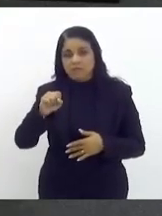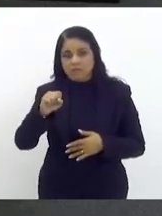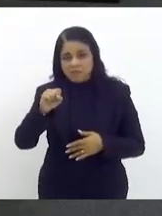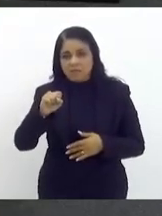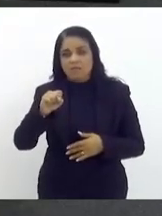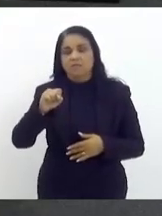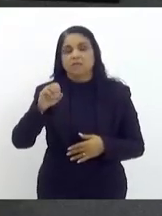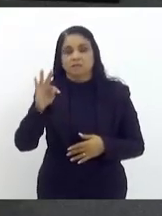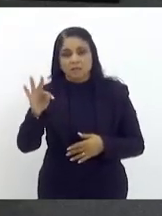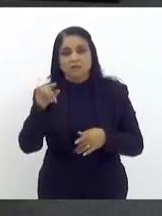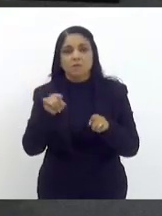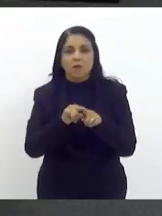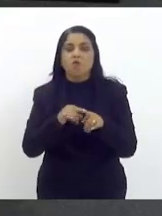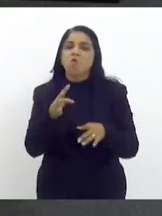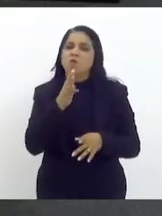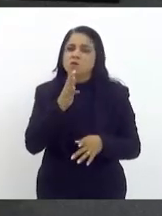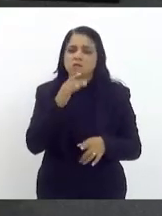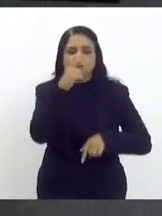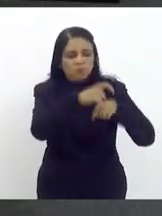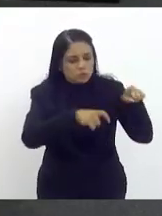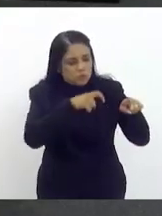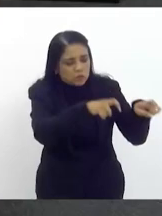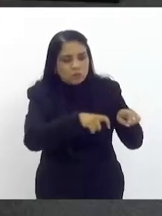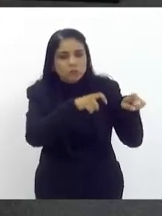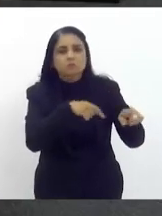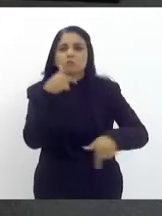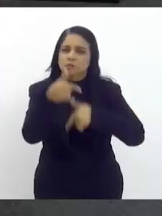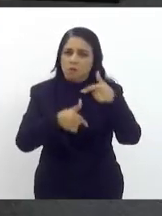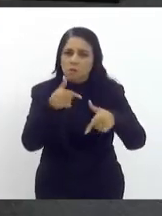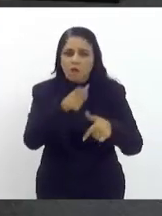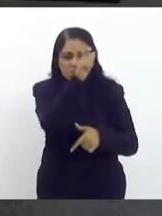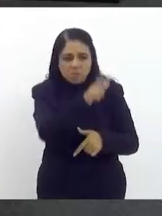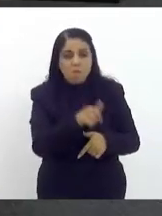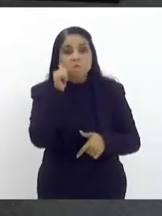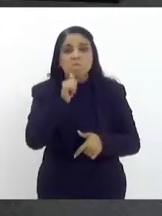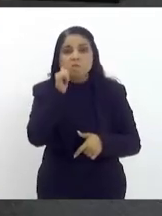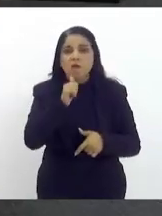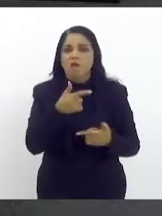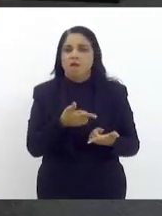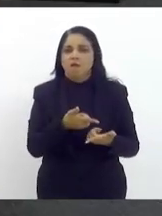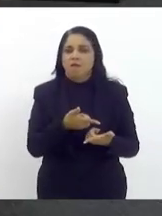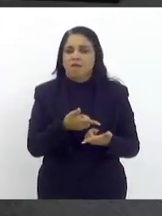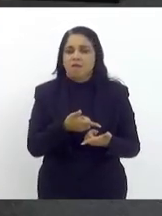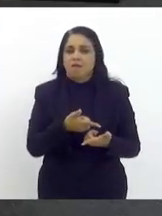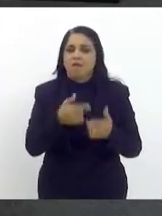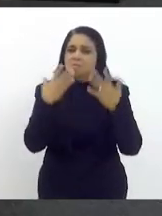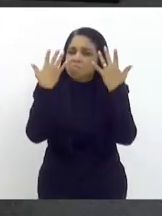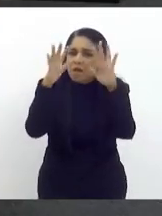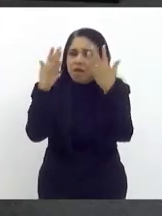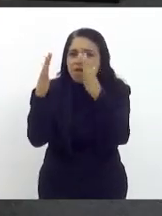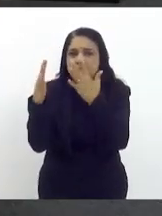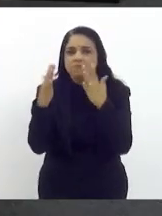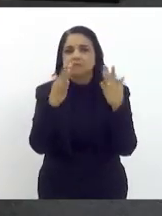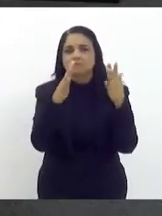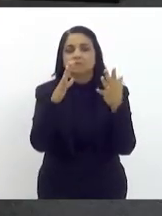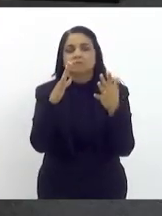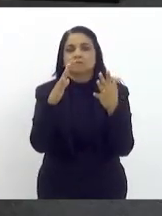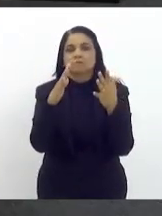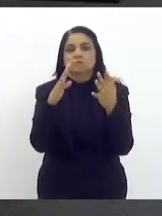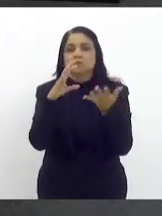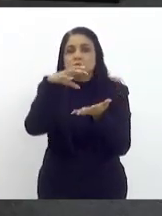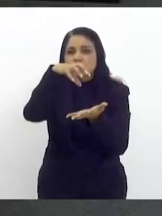a gente celebra também a possibilidade de existência dessas mulheres e parabenizar aqui ao centro